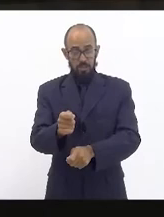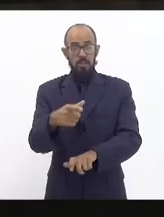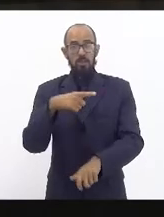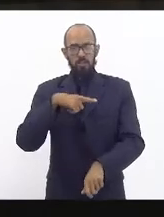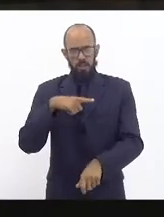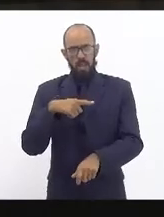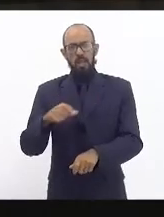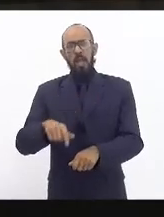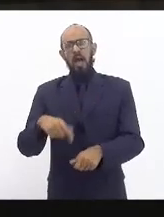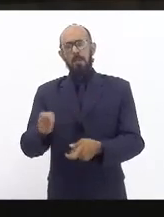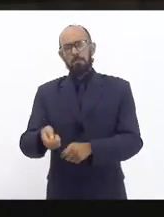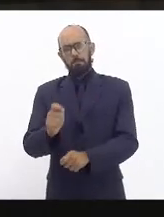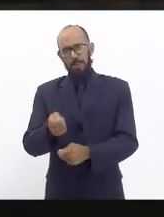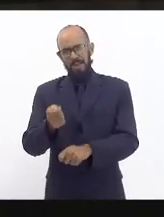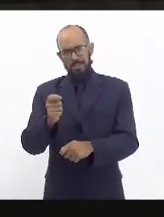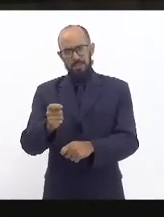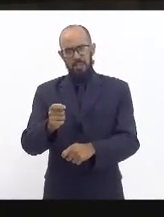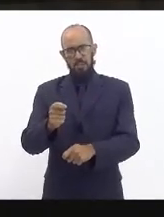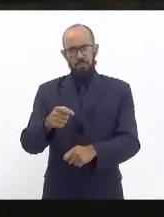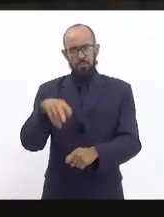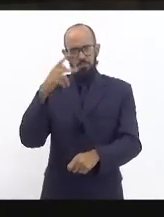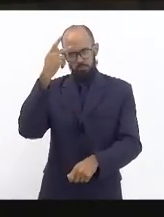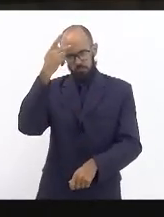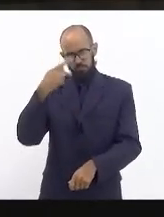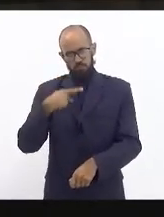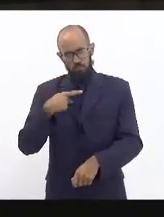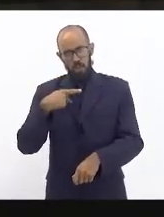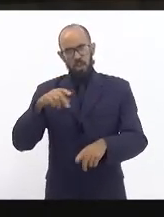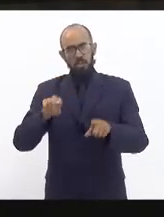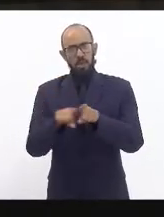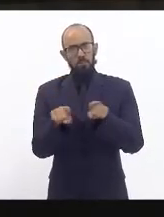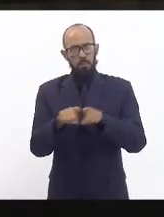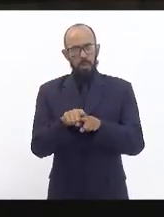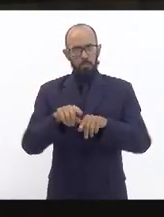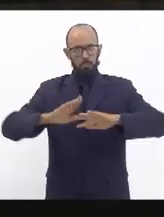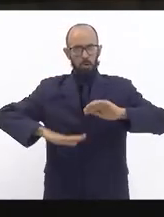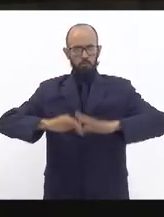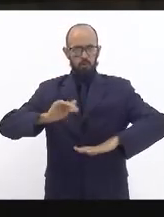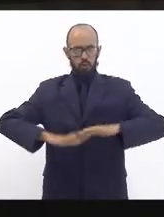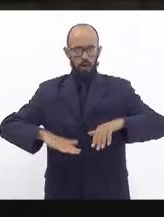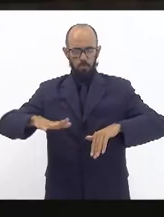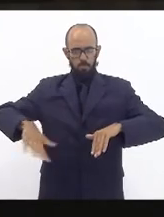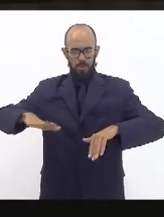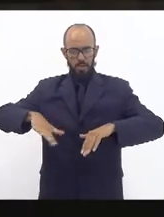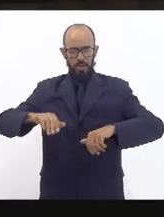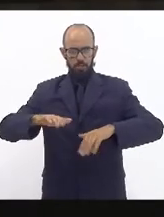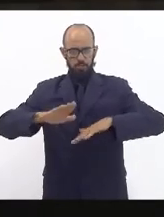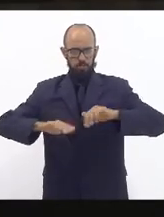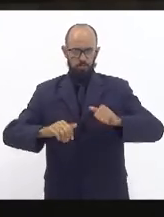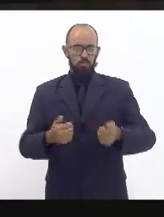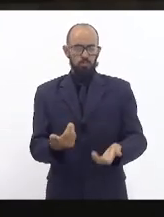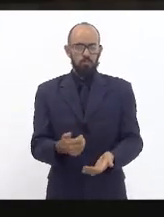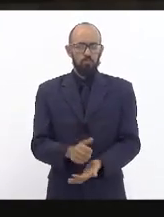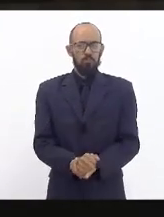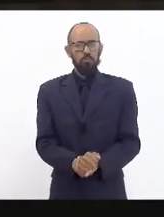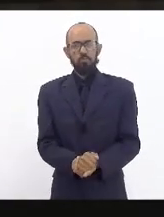como a pesca para os mercados maiores a população da Zona Oeste mais uma vez ela está desesperada